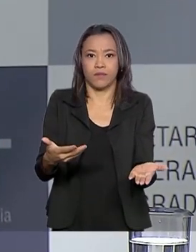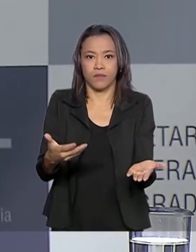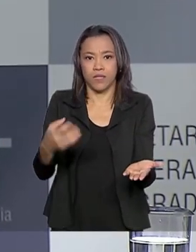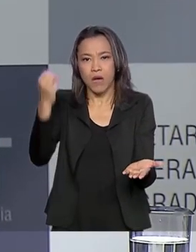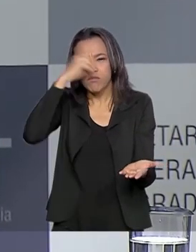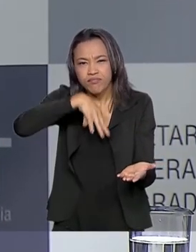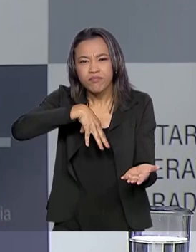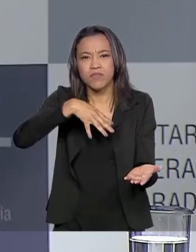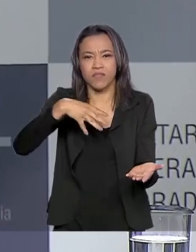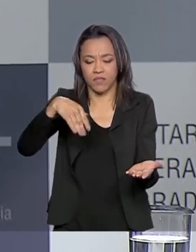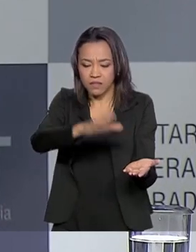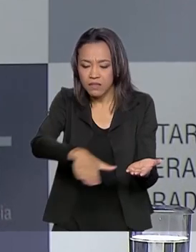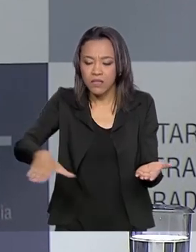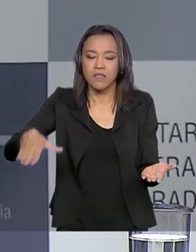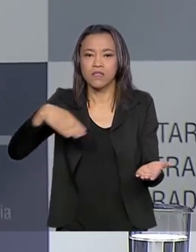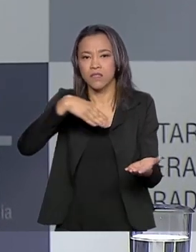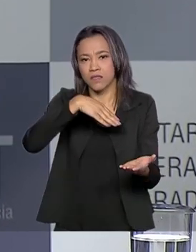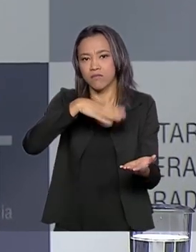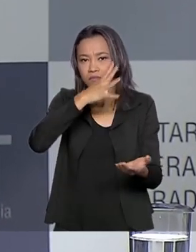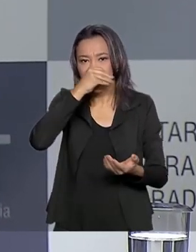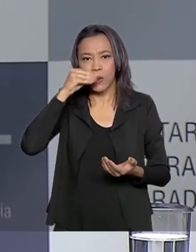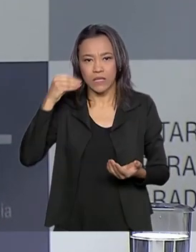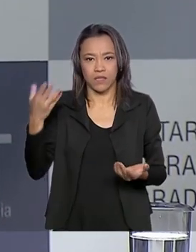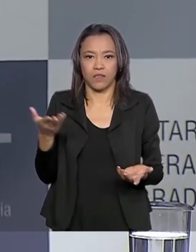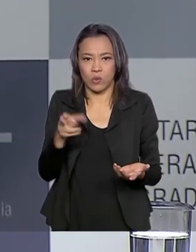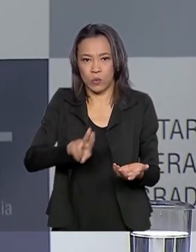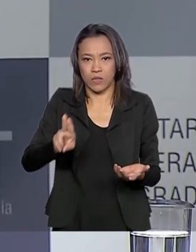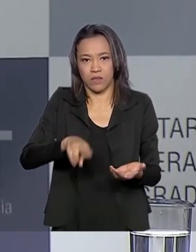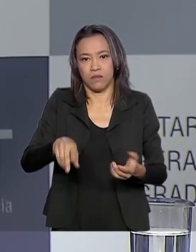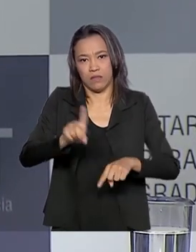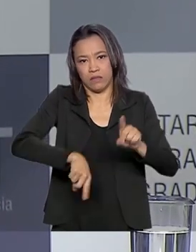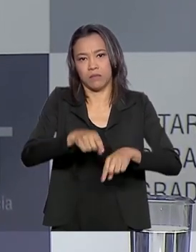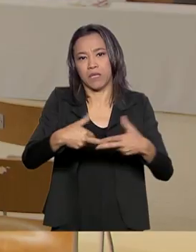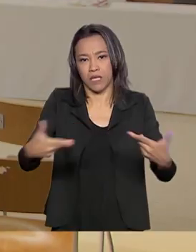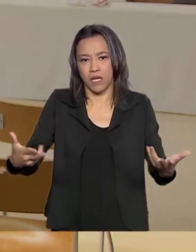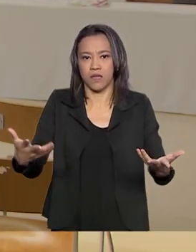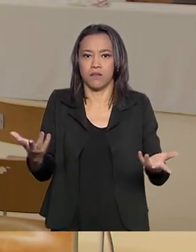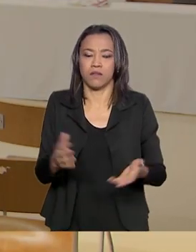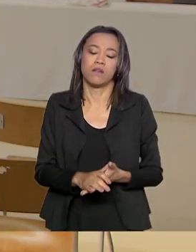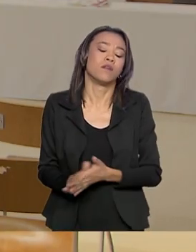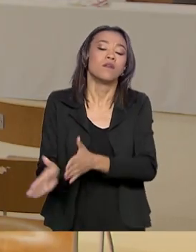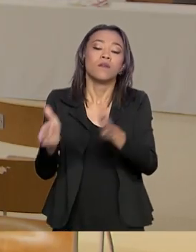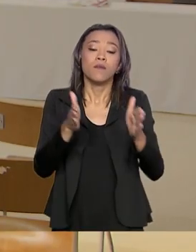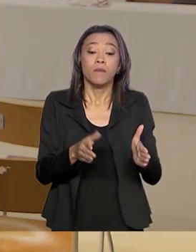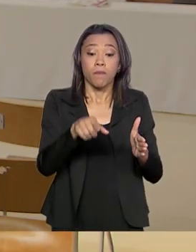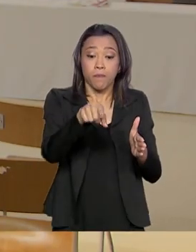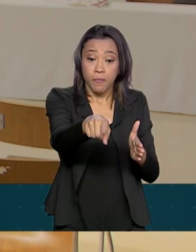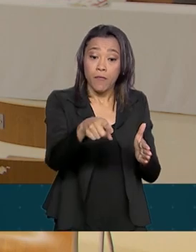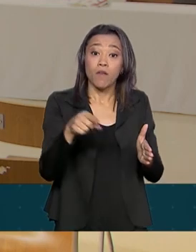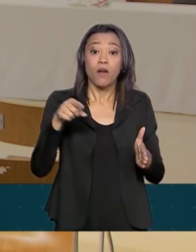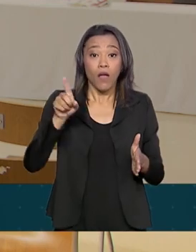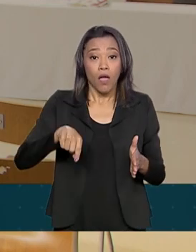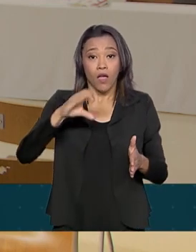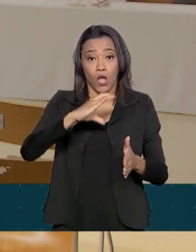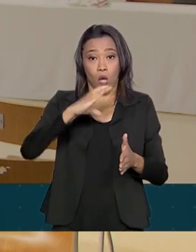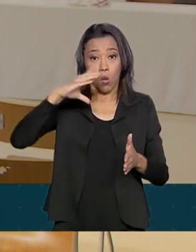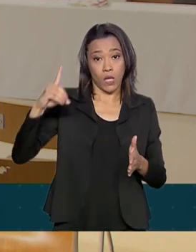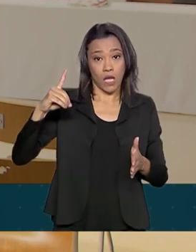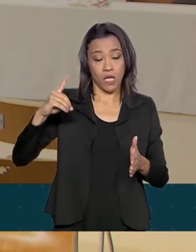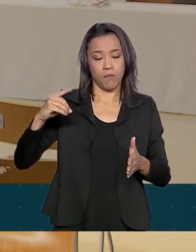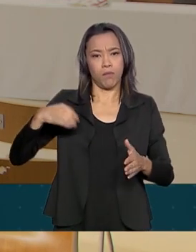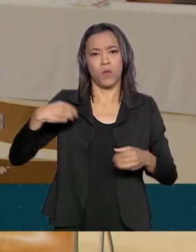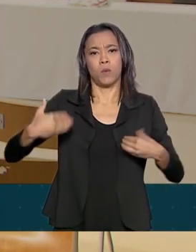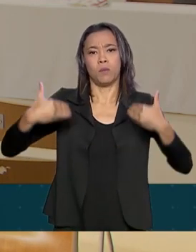as crianças e adolescentes com esse material pornográfico. A operação foi coordenada pelo Ministério da